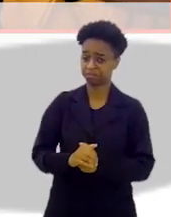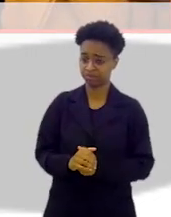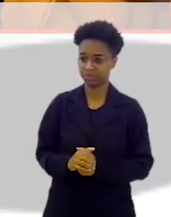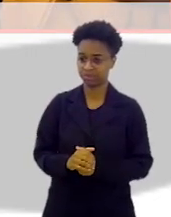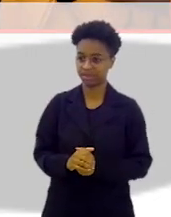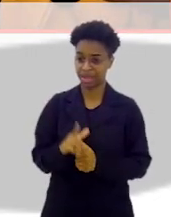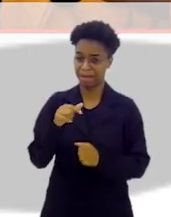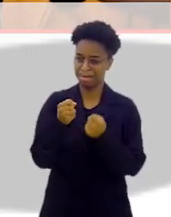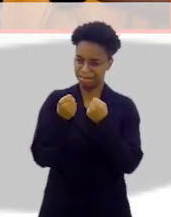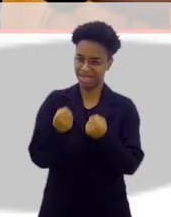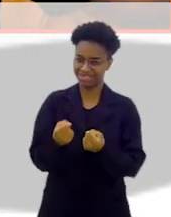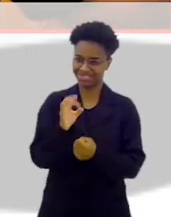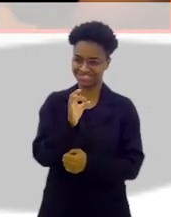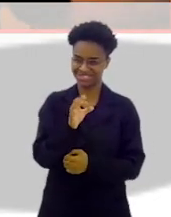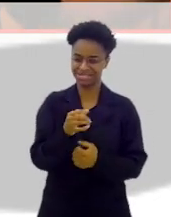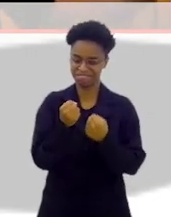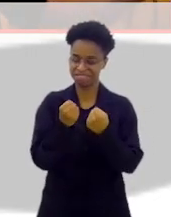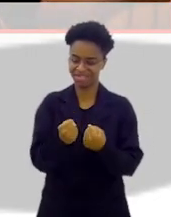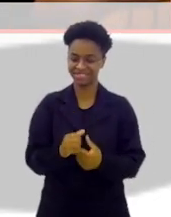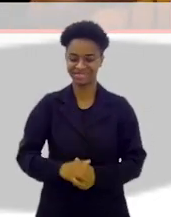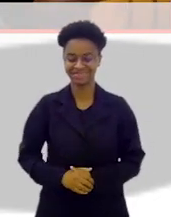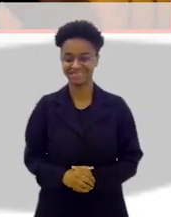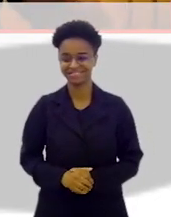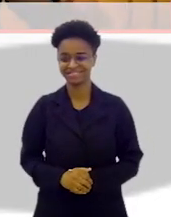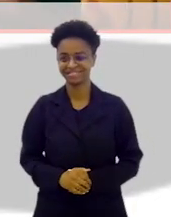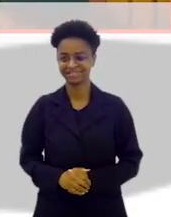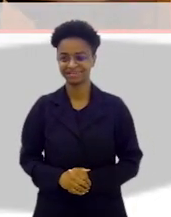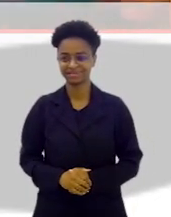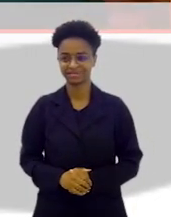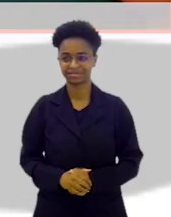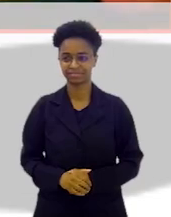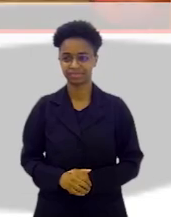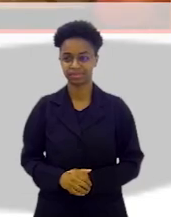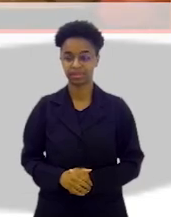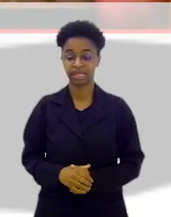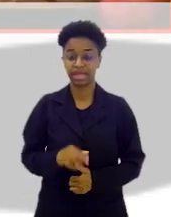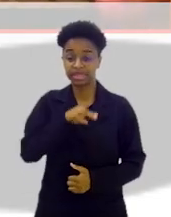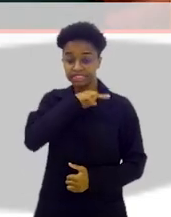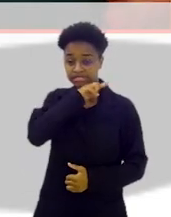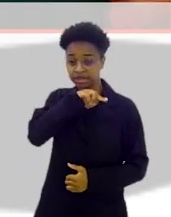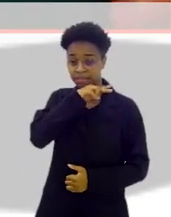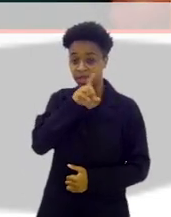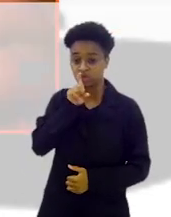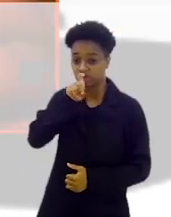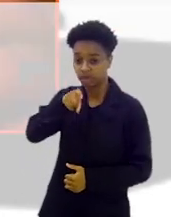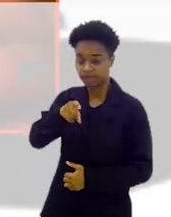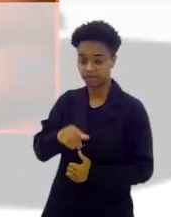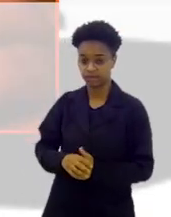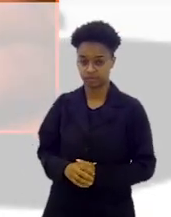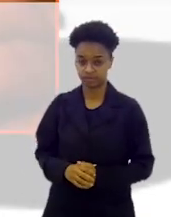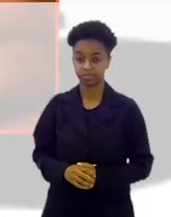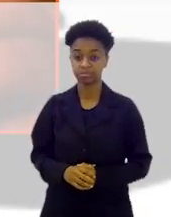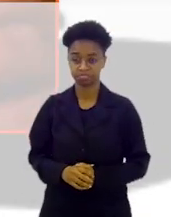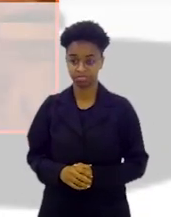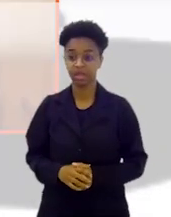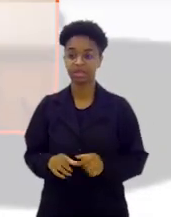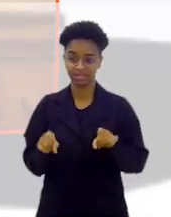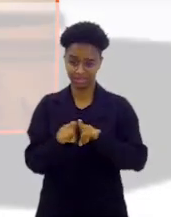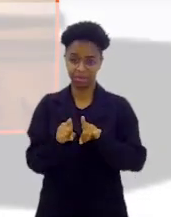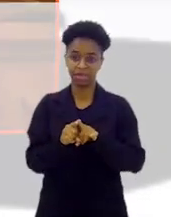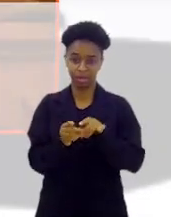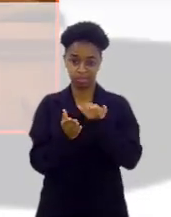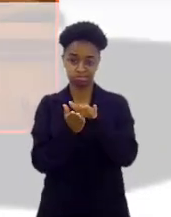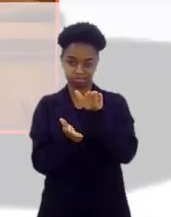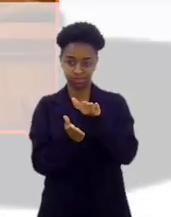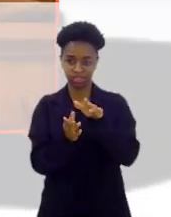É. De peso, digamos. São de peso. A Serpente e o Gavião. Sim.